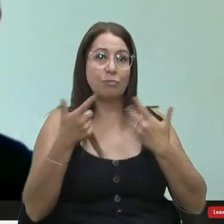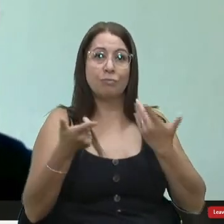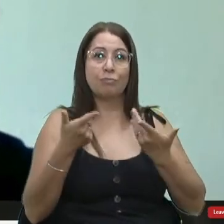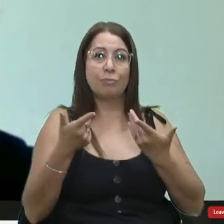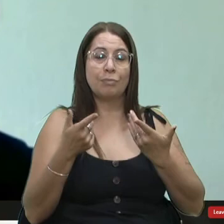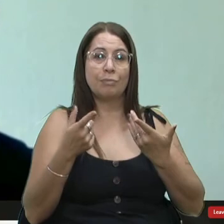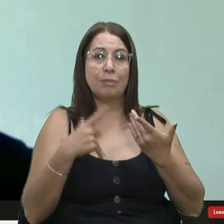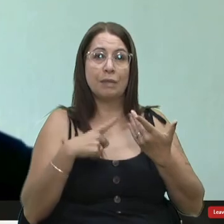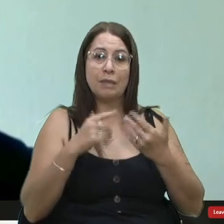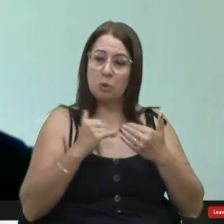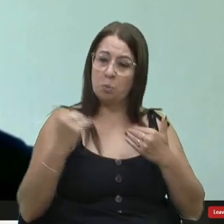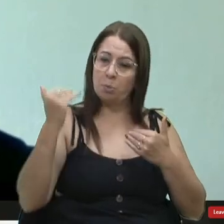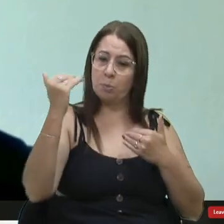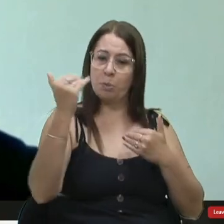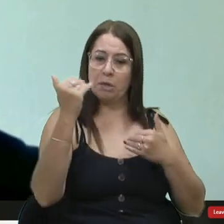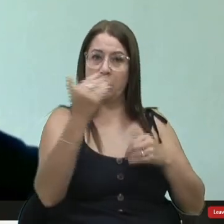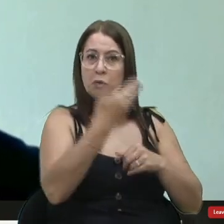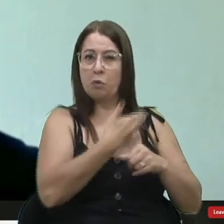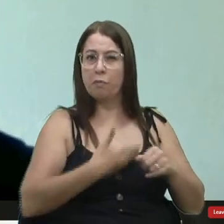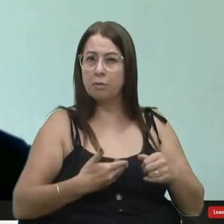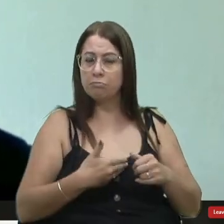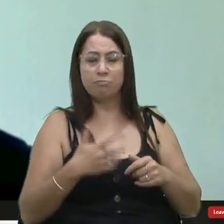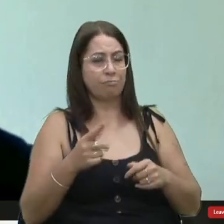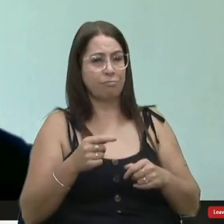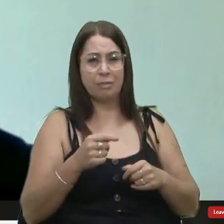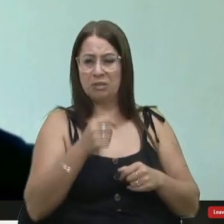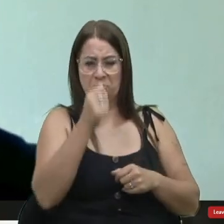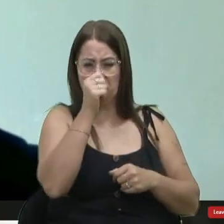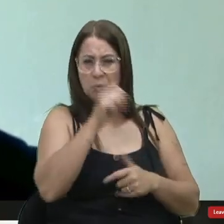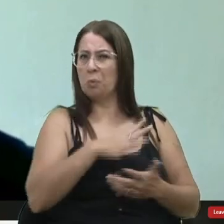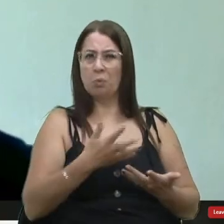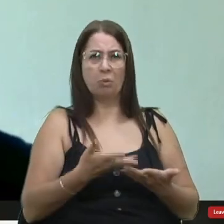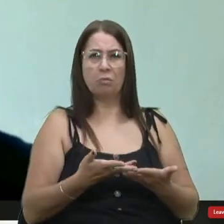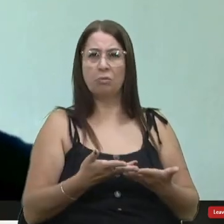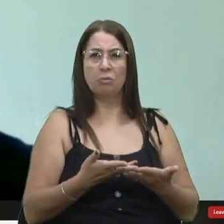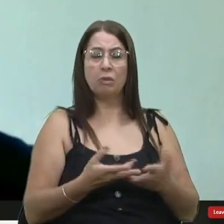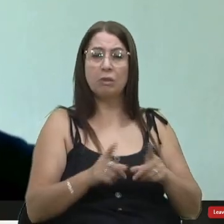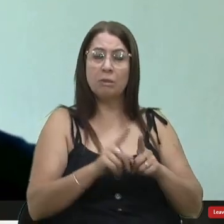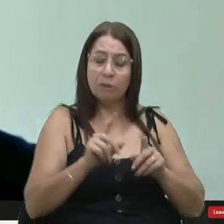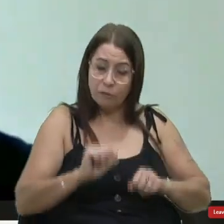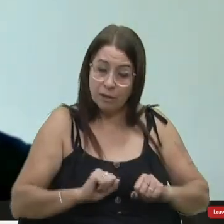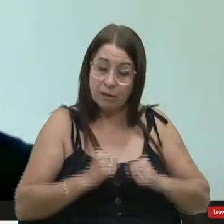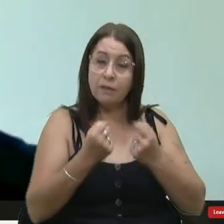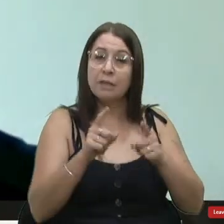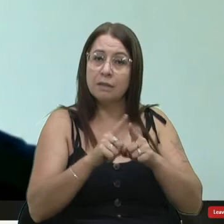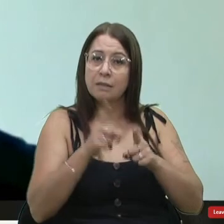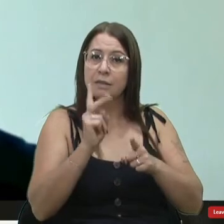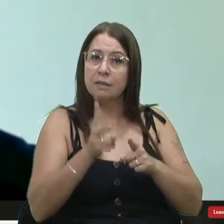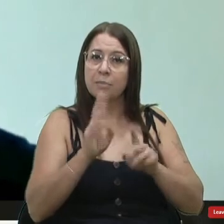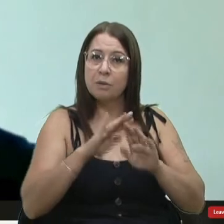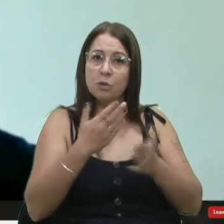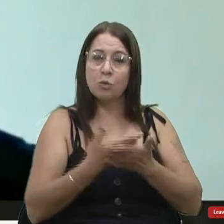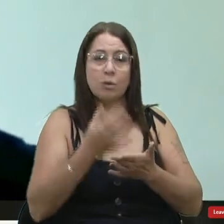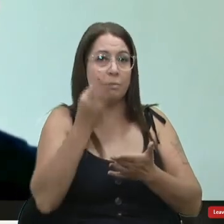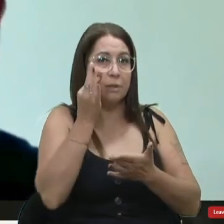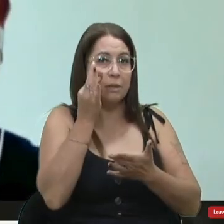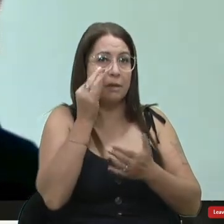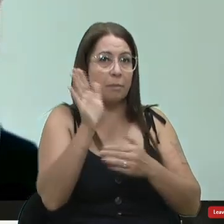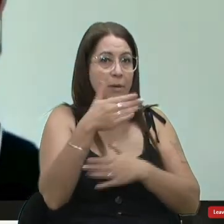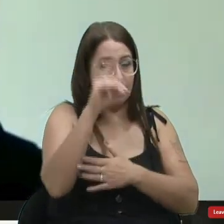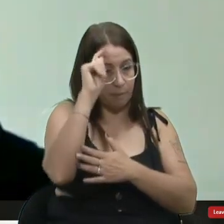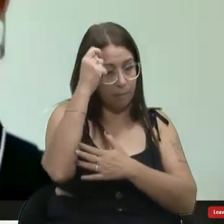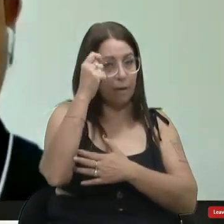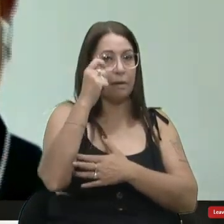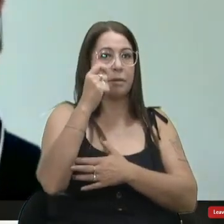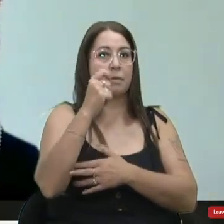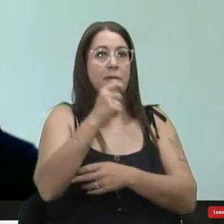soberana a decisão do governador isso é ridículo e vou defender sempre a escola presencial bandeira preta é claro